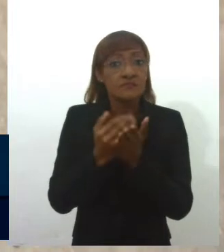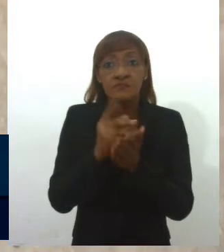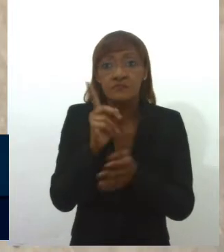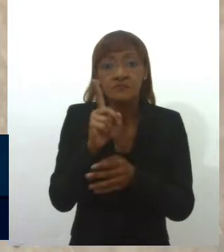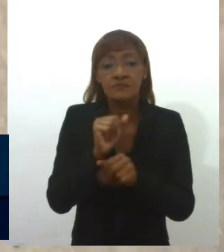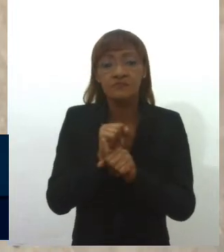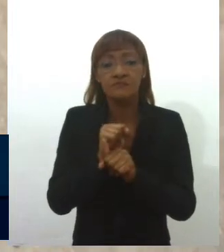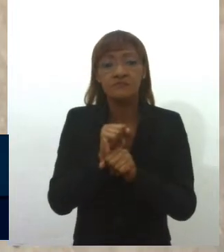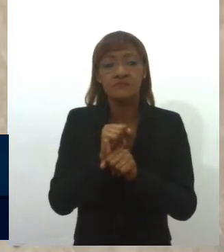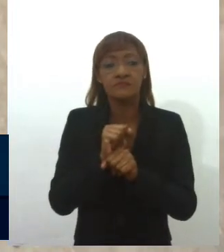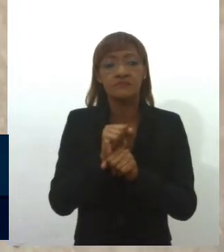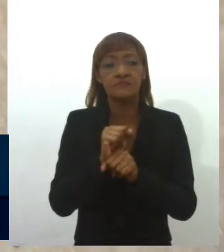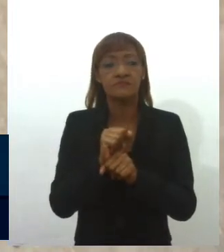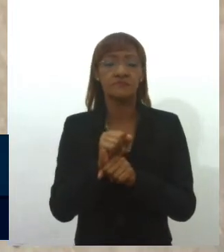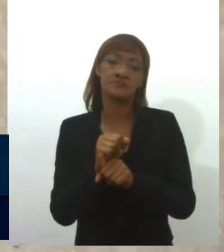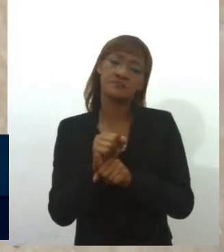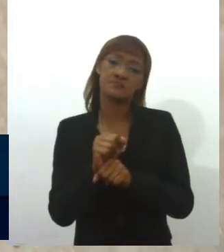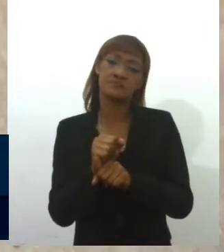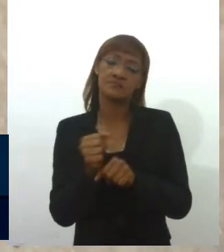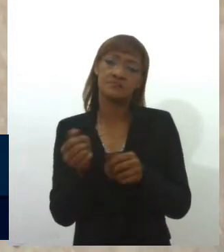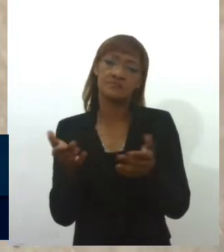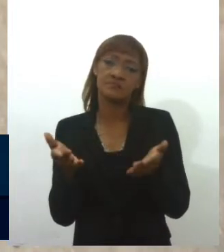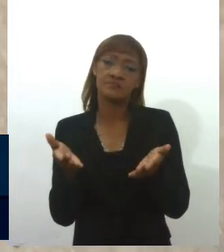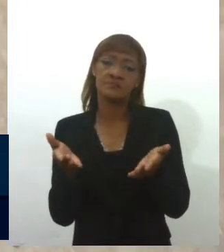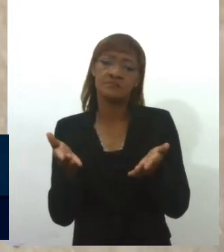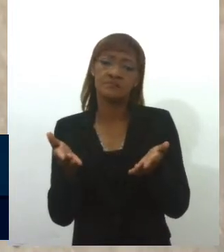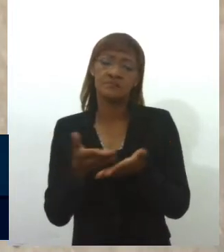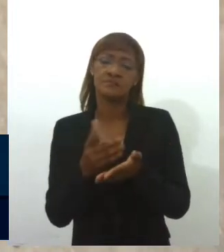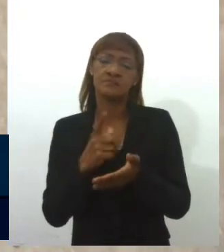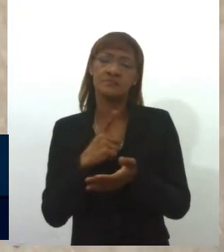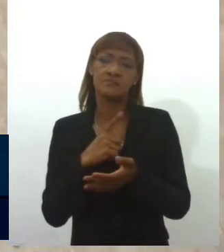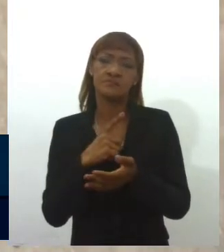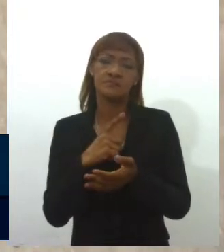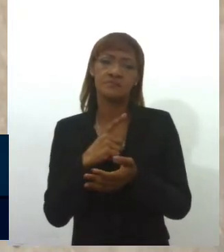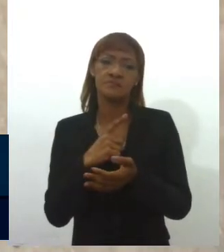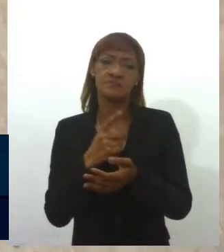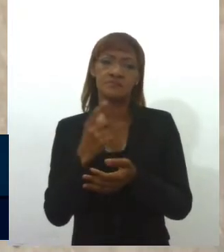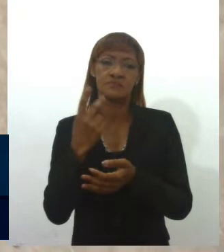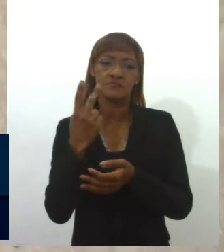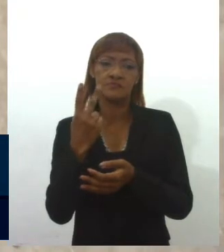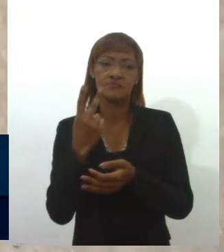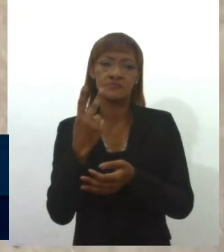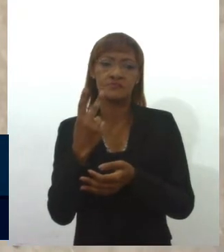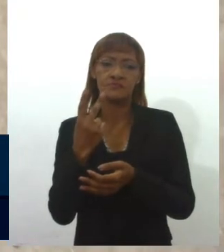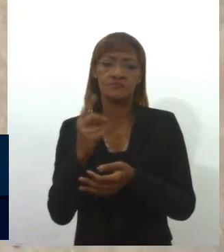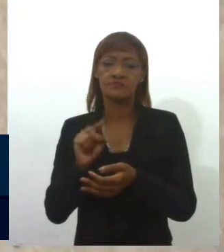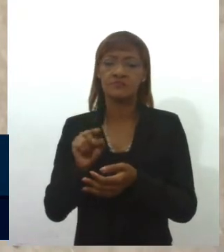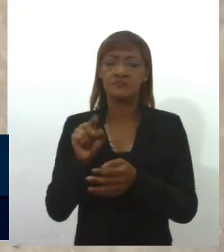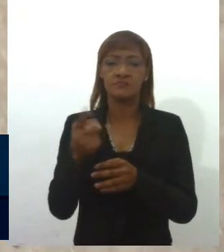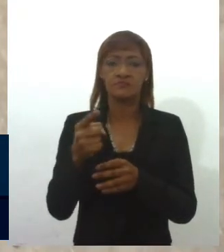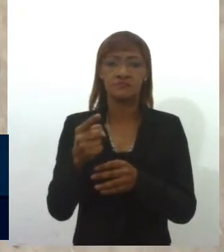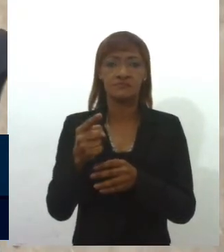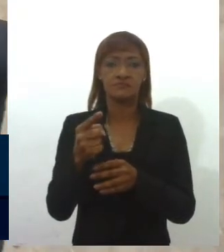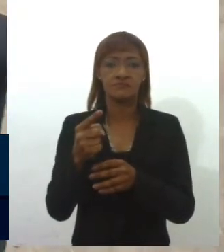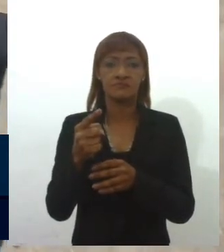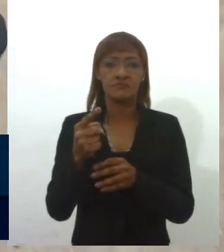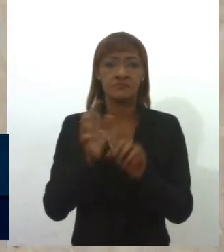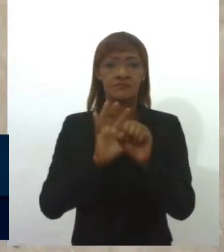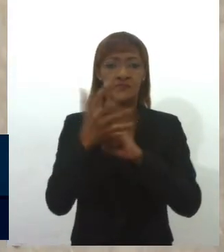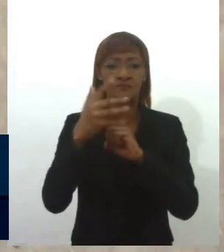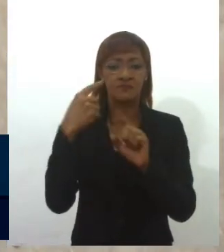Temos, em média, próximo de 2 mil casos confirmados dia, e olha que é